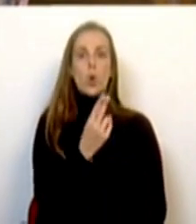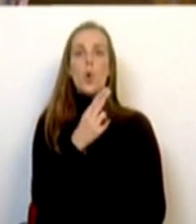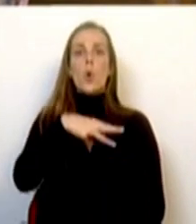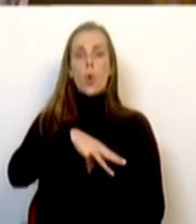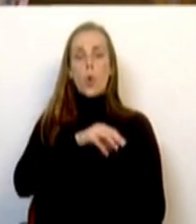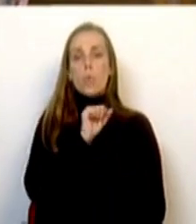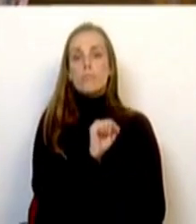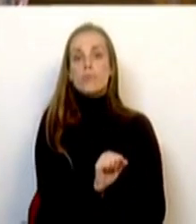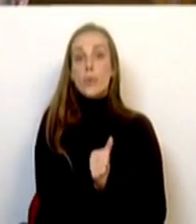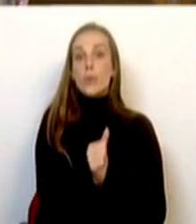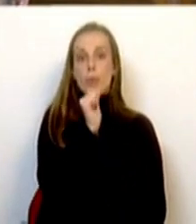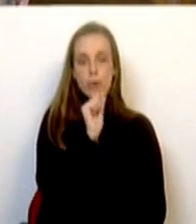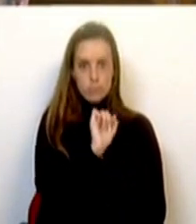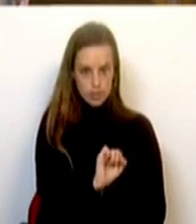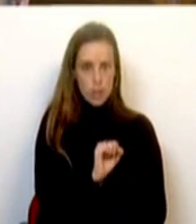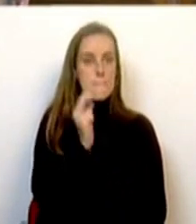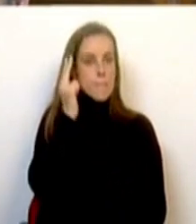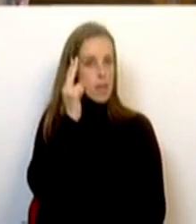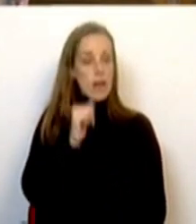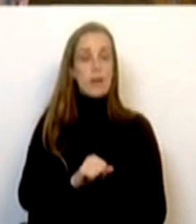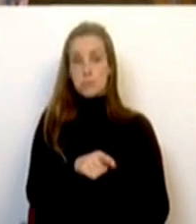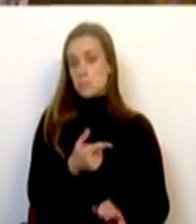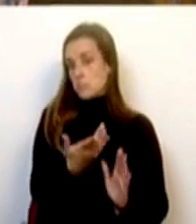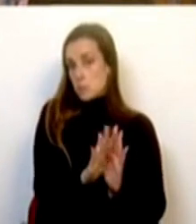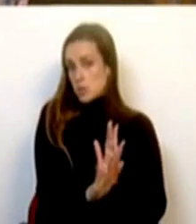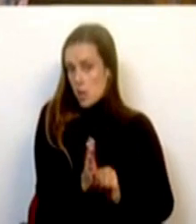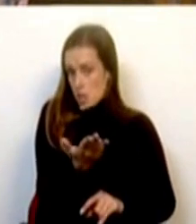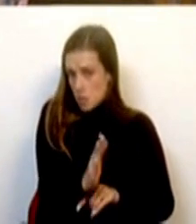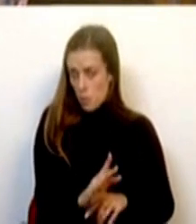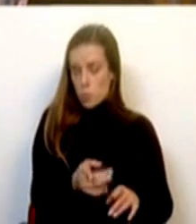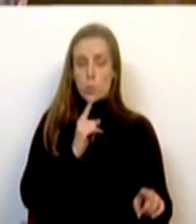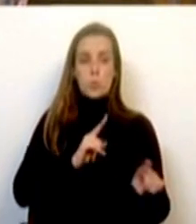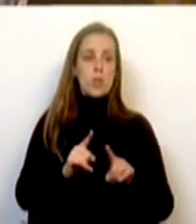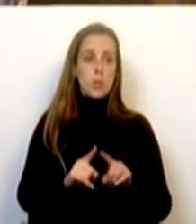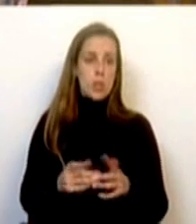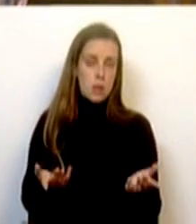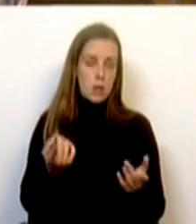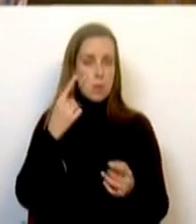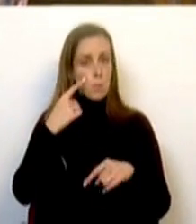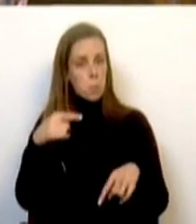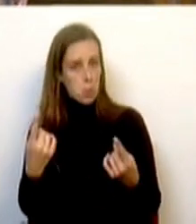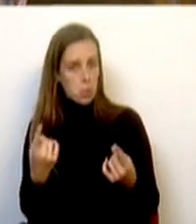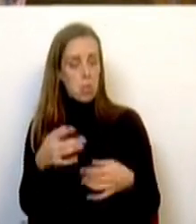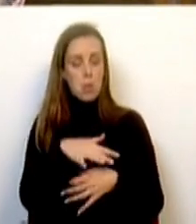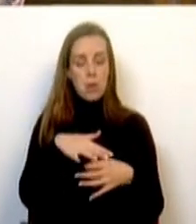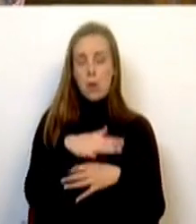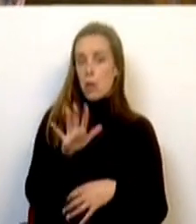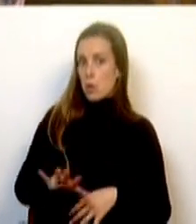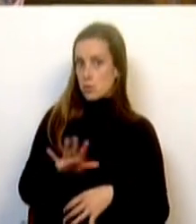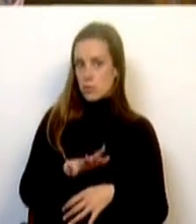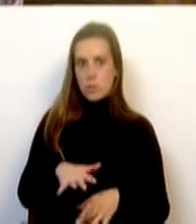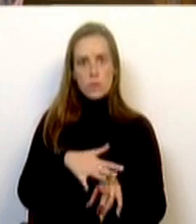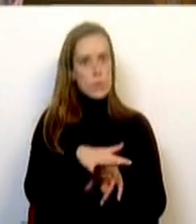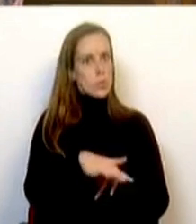Madeira. É um bom exemplo de como uma pequena medida, uma política pública de âmbito nacional, tem um enorme